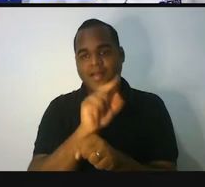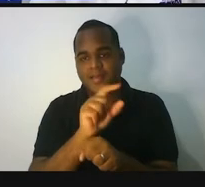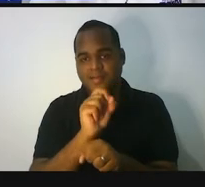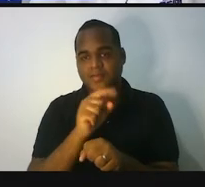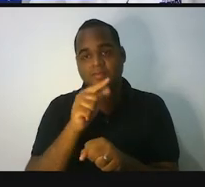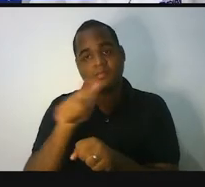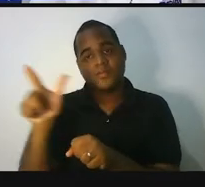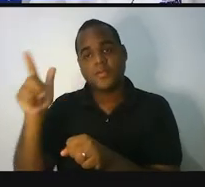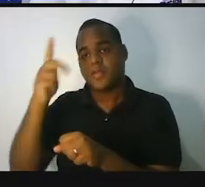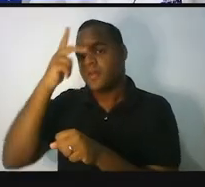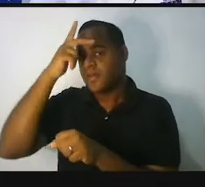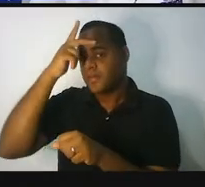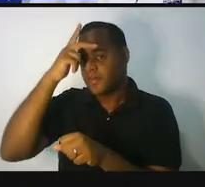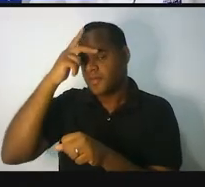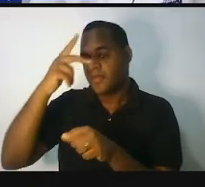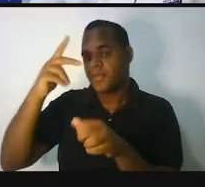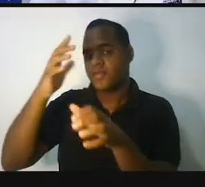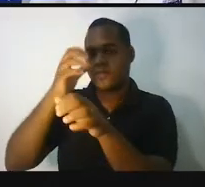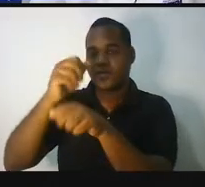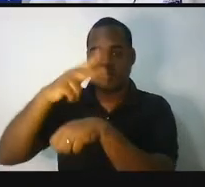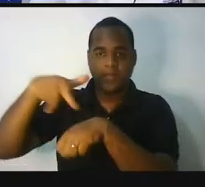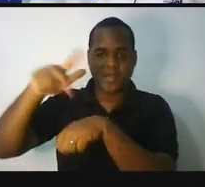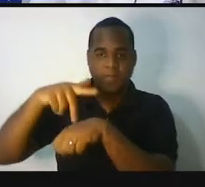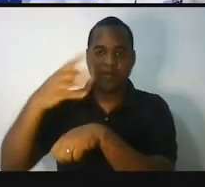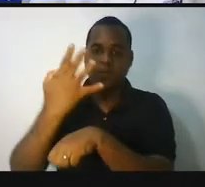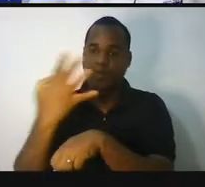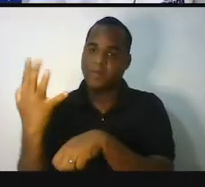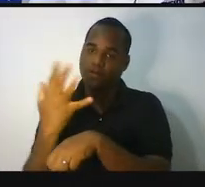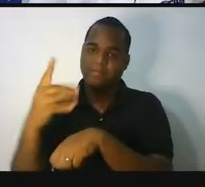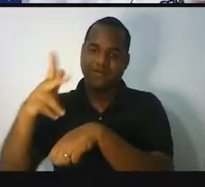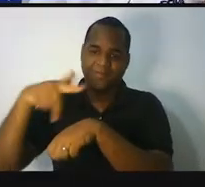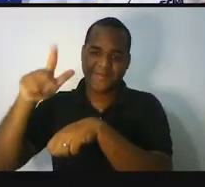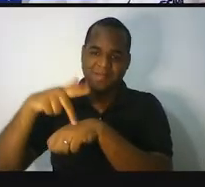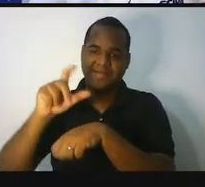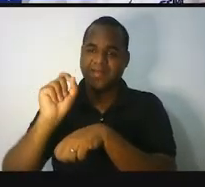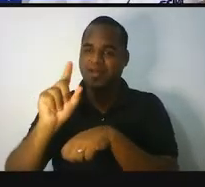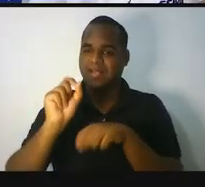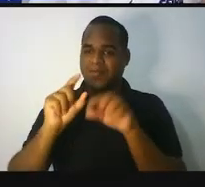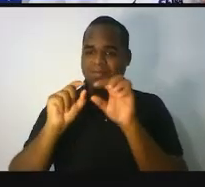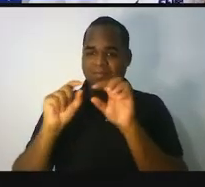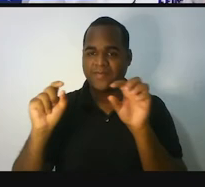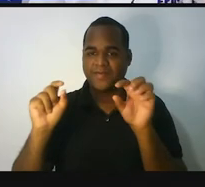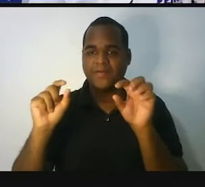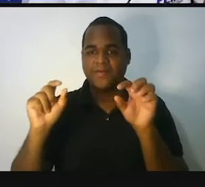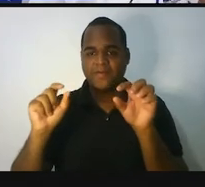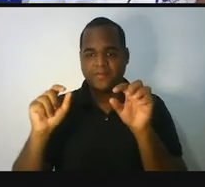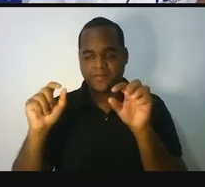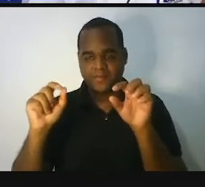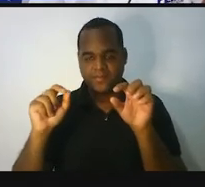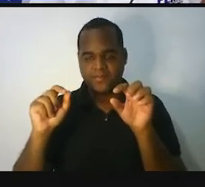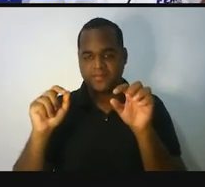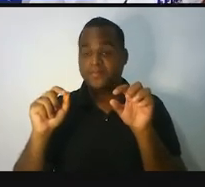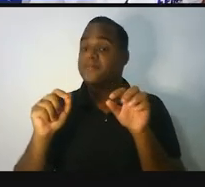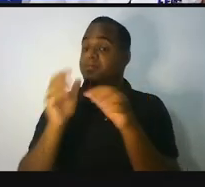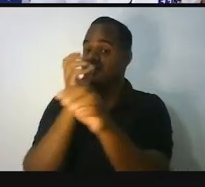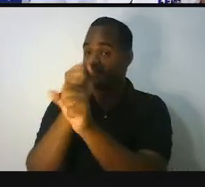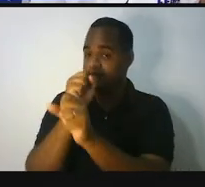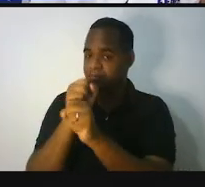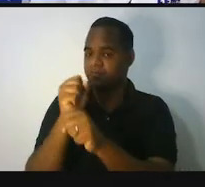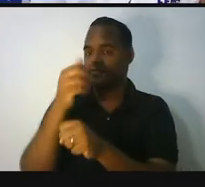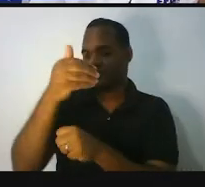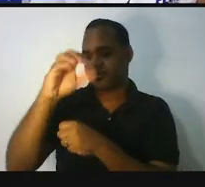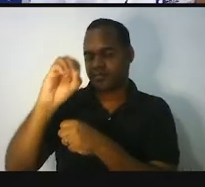populacional dos 44 países, ó, azul? O ele está perguntando é o seguinte. A população total dos dez